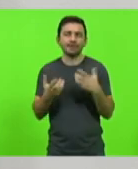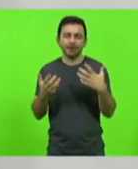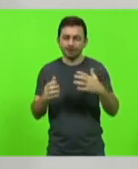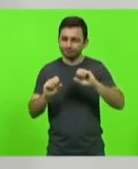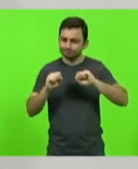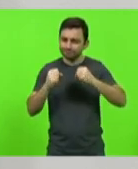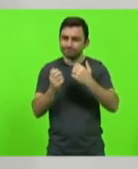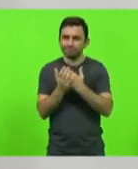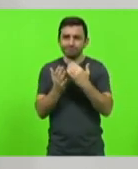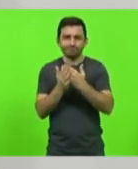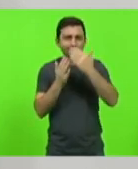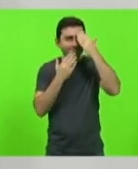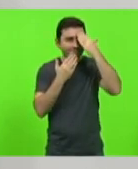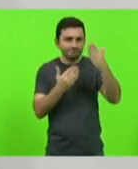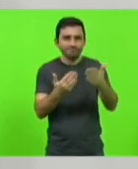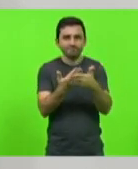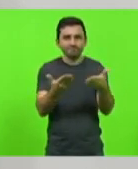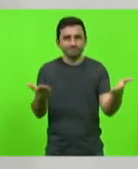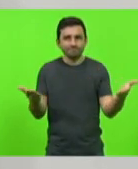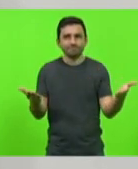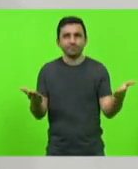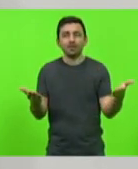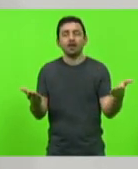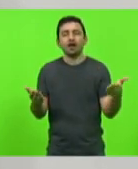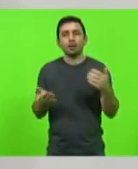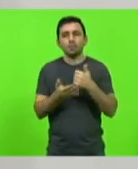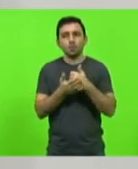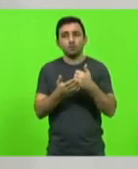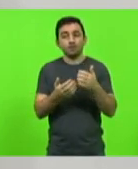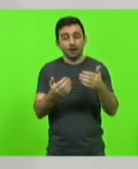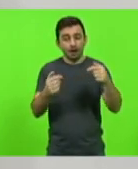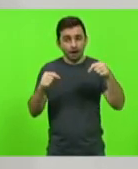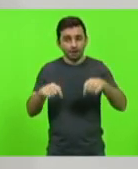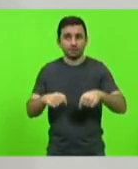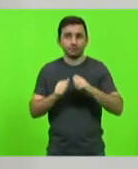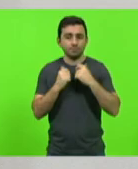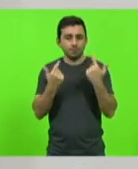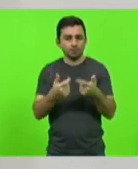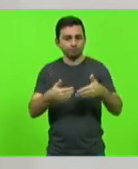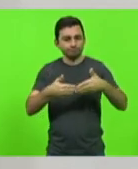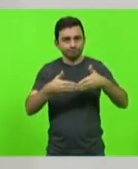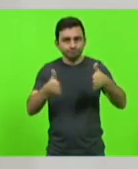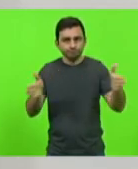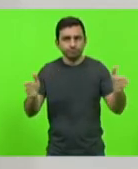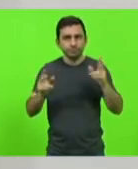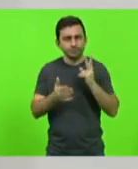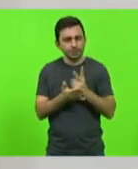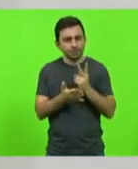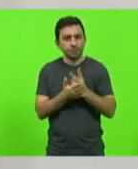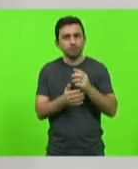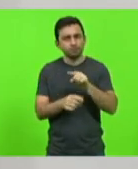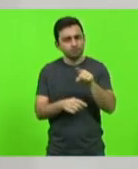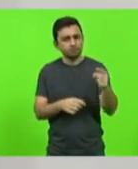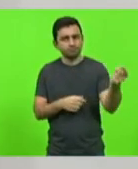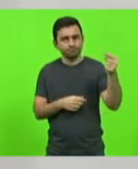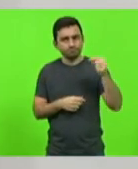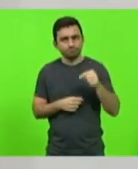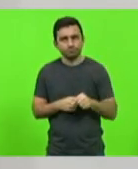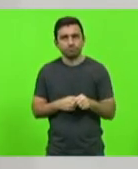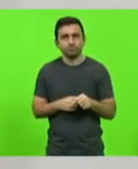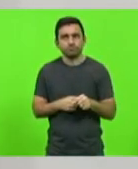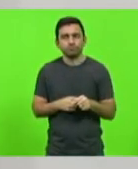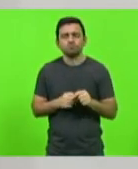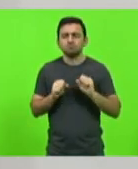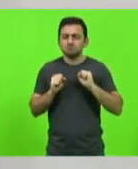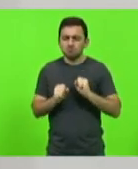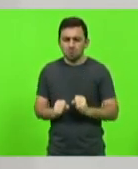mais uma vez, muito obrigado, contem com esta casa, estaremos sempre de portas abertas aí também para que vocês possam ter a voz